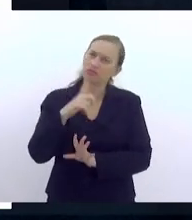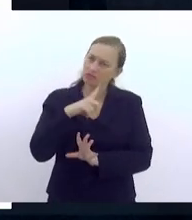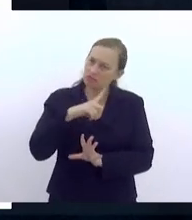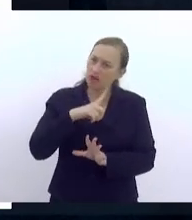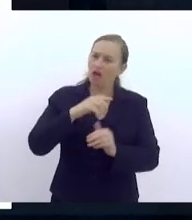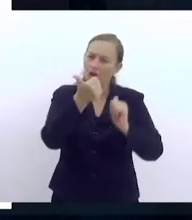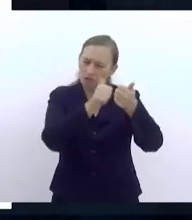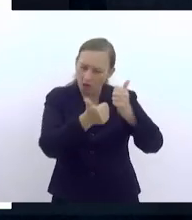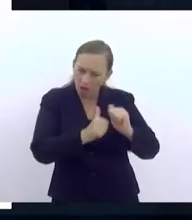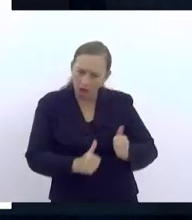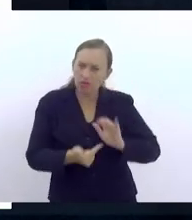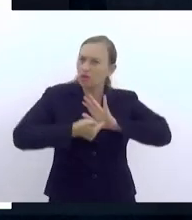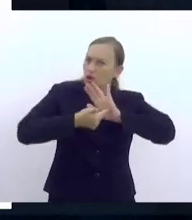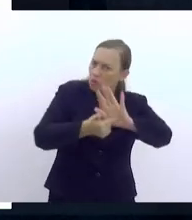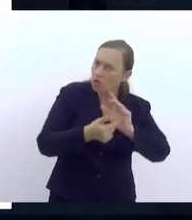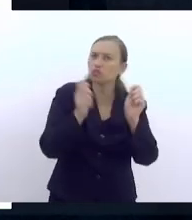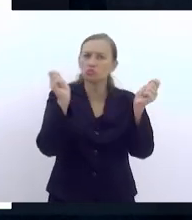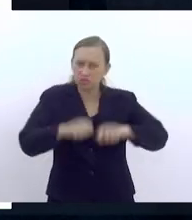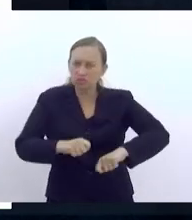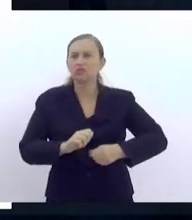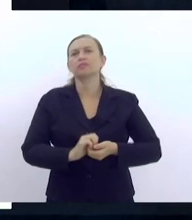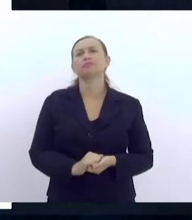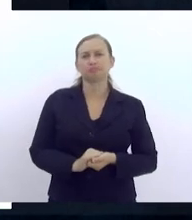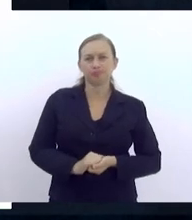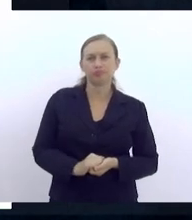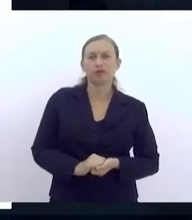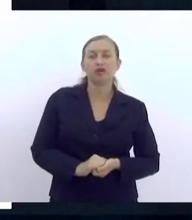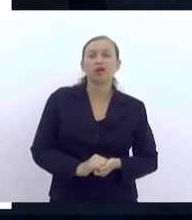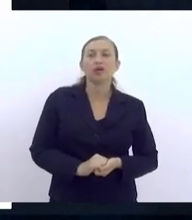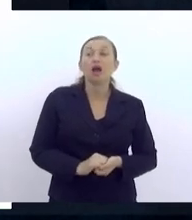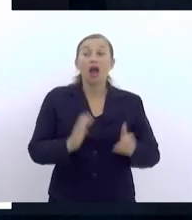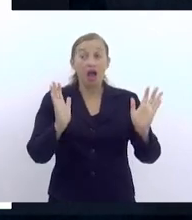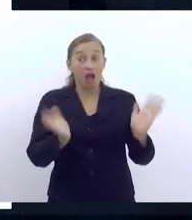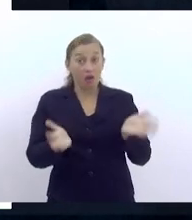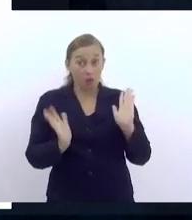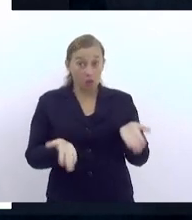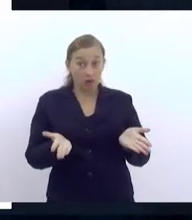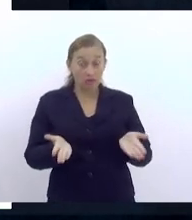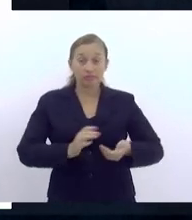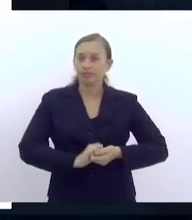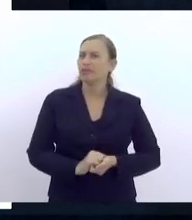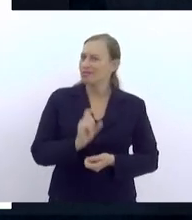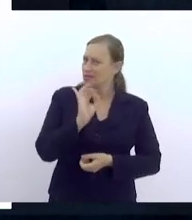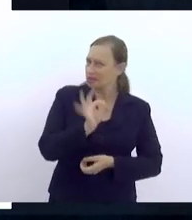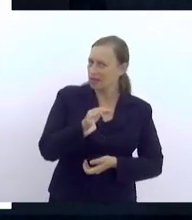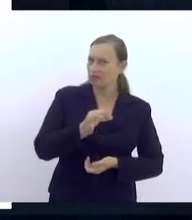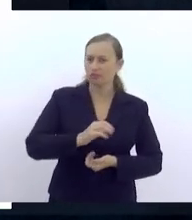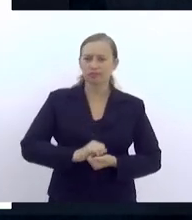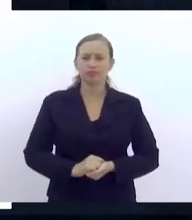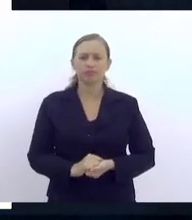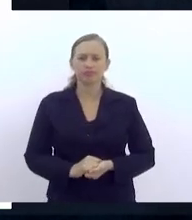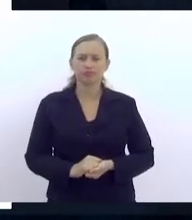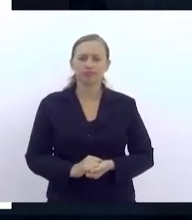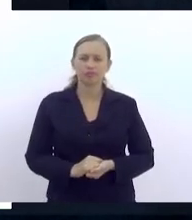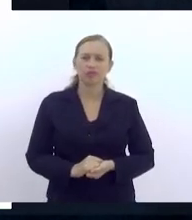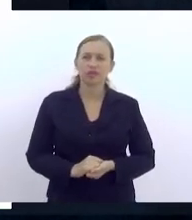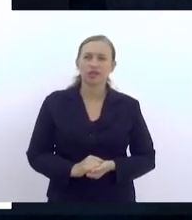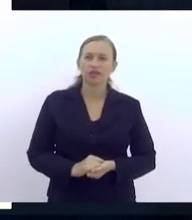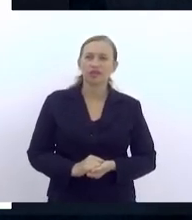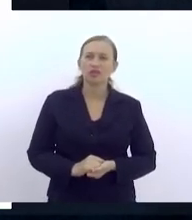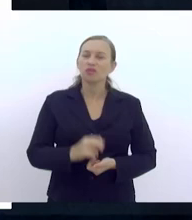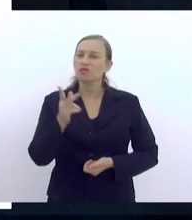avaliadas que mostram que é possível, sim. Agora, óbvio que, quando a gente